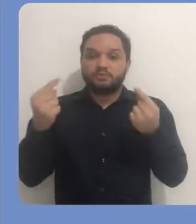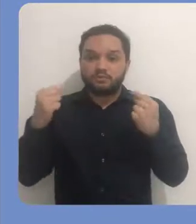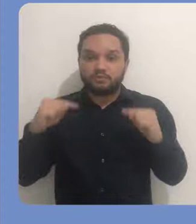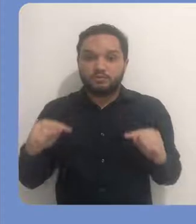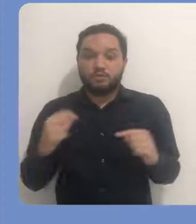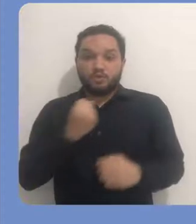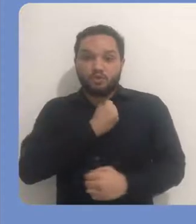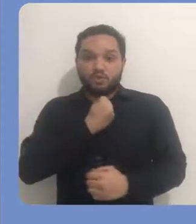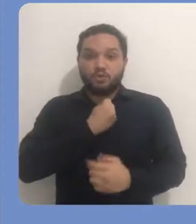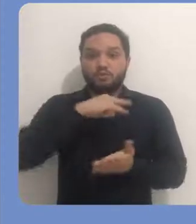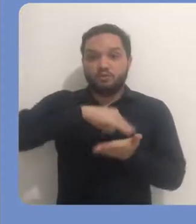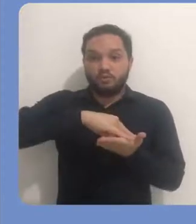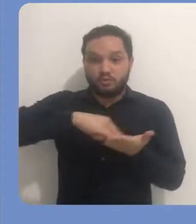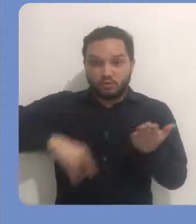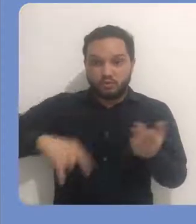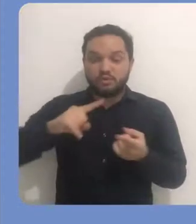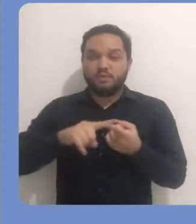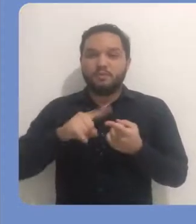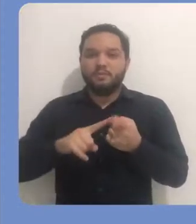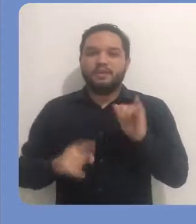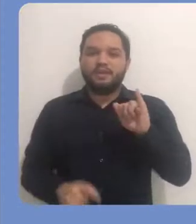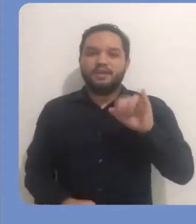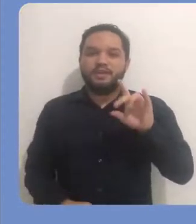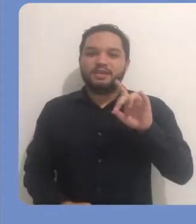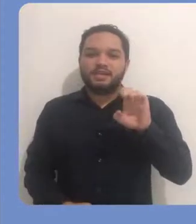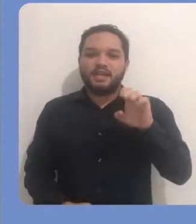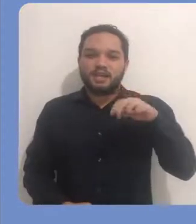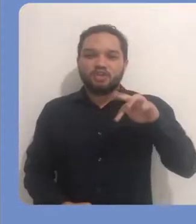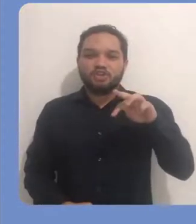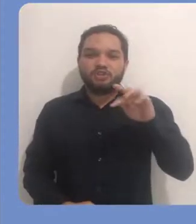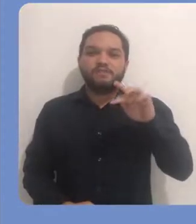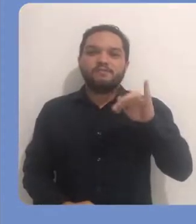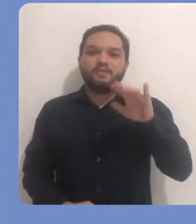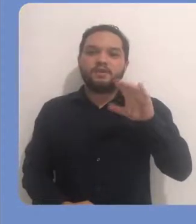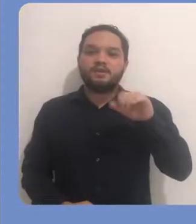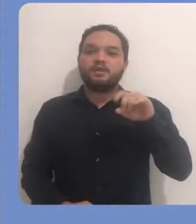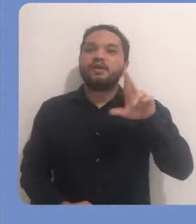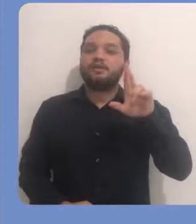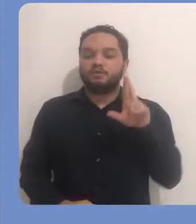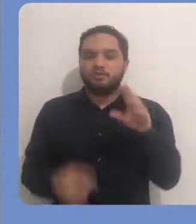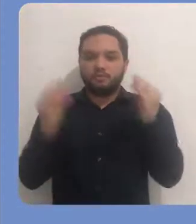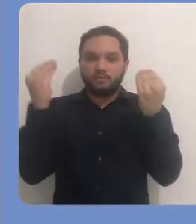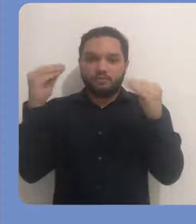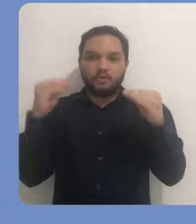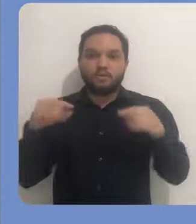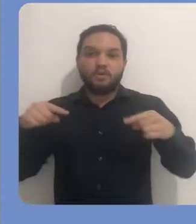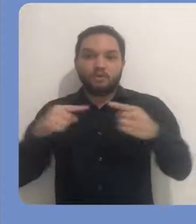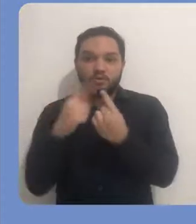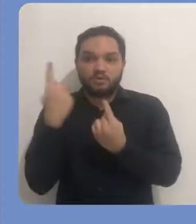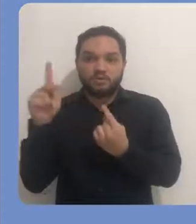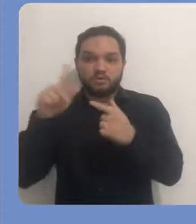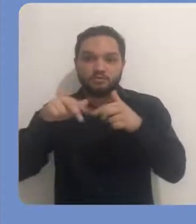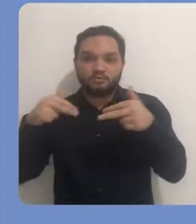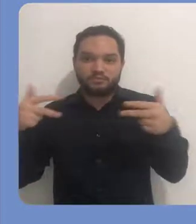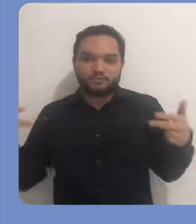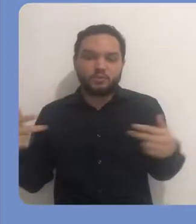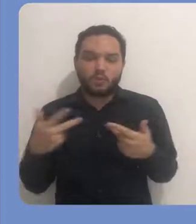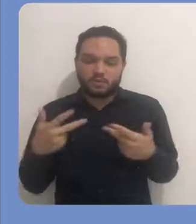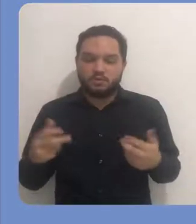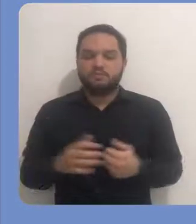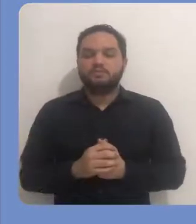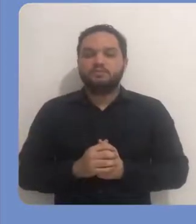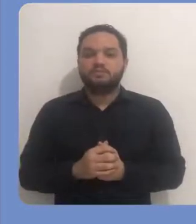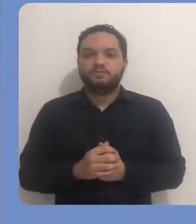Como Citar, Número de Documento e Identificador, você faz o preenchimento de acordo com a obra que você esteja adicionando.